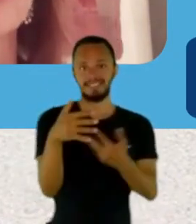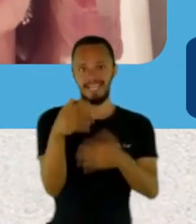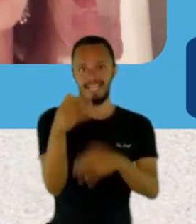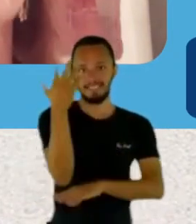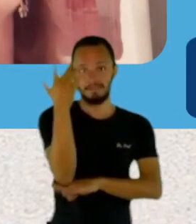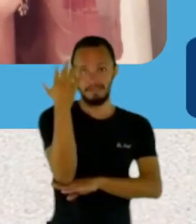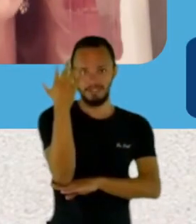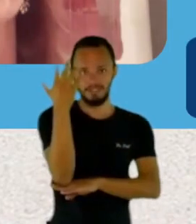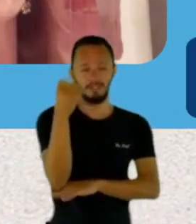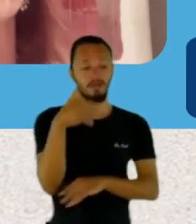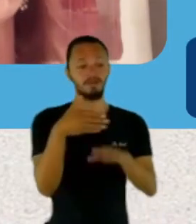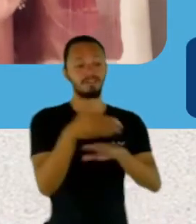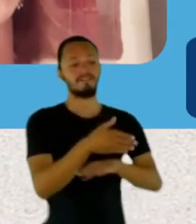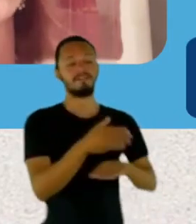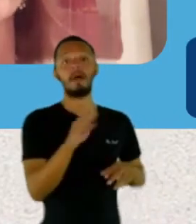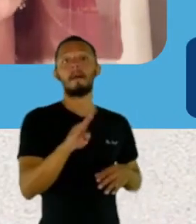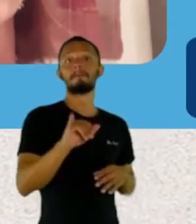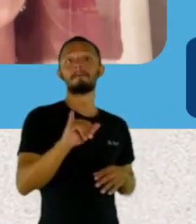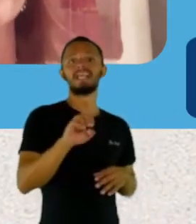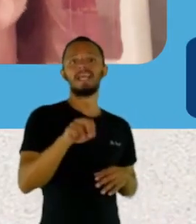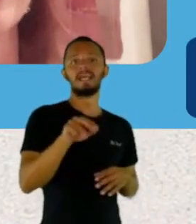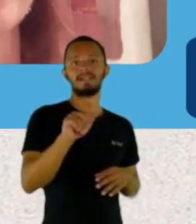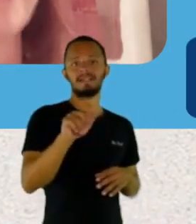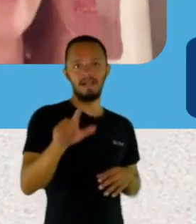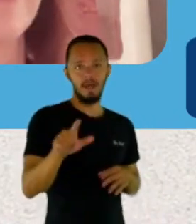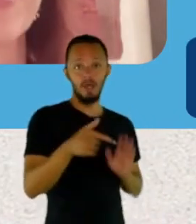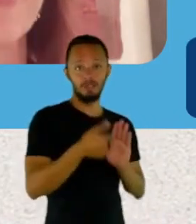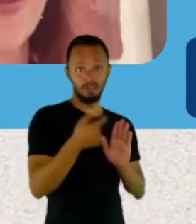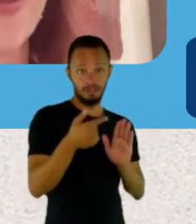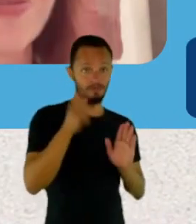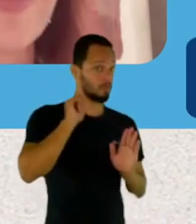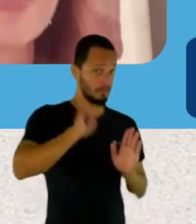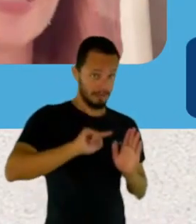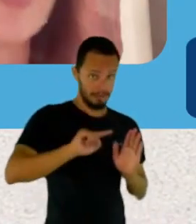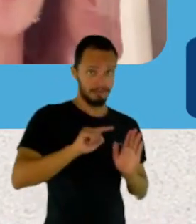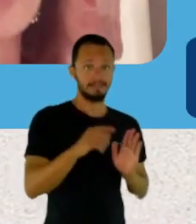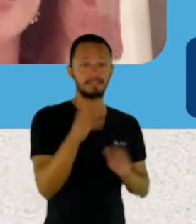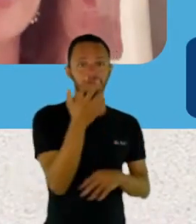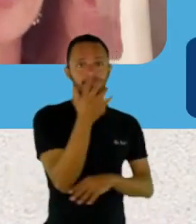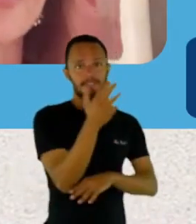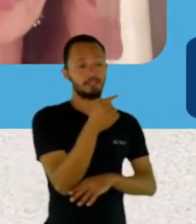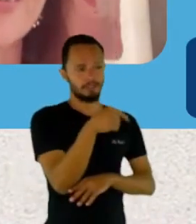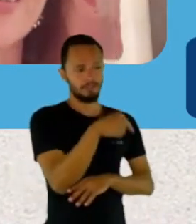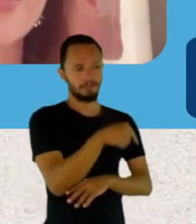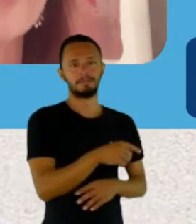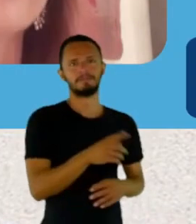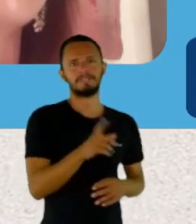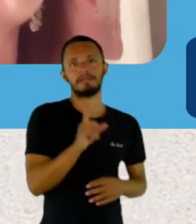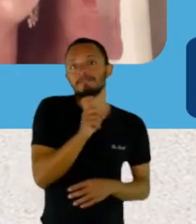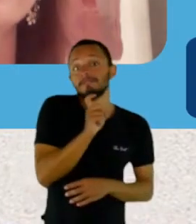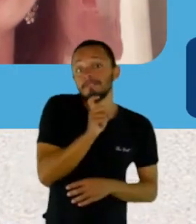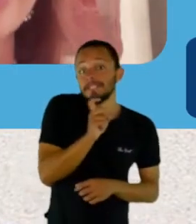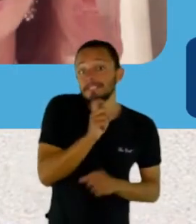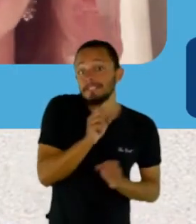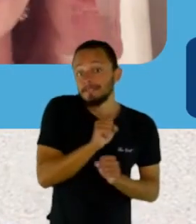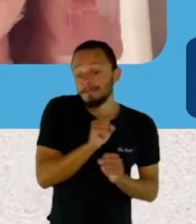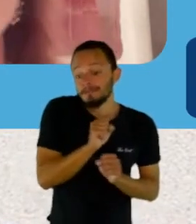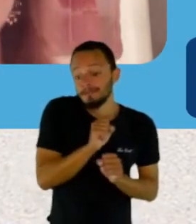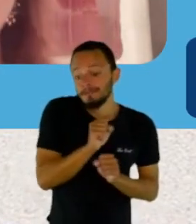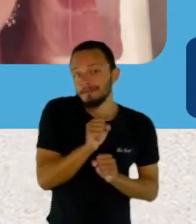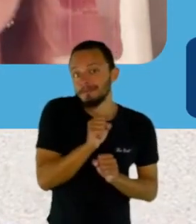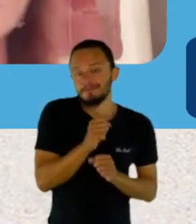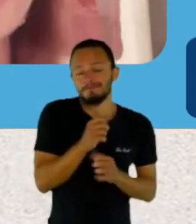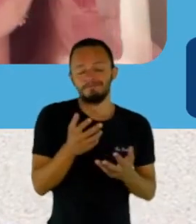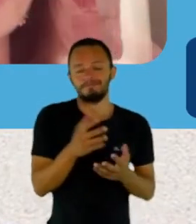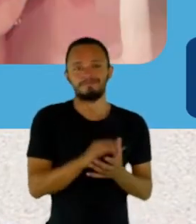do Rio de Minas Gerais. Bienal do Rio de Minas Gerais. Sim, participei, foi maravilhoso. gente está pensando o está falando. Sim, claro,